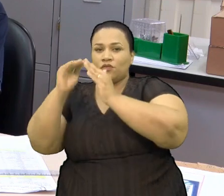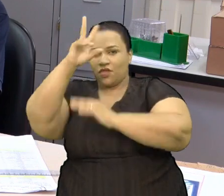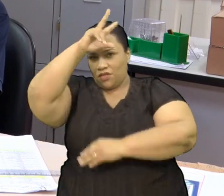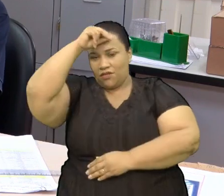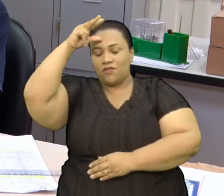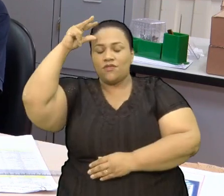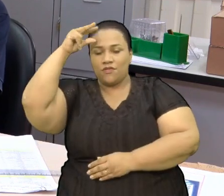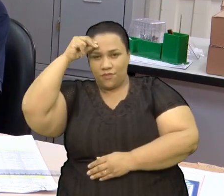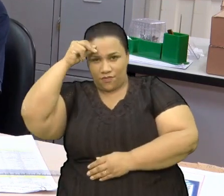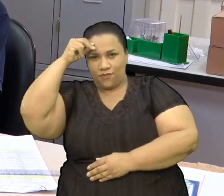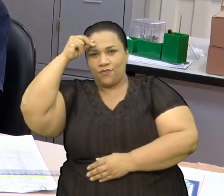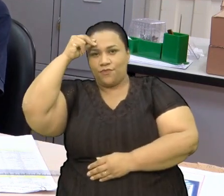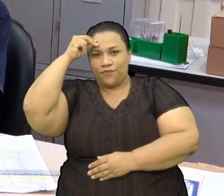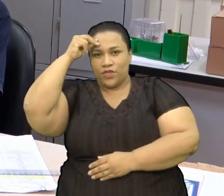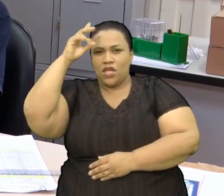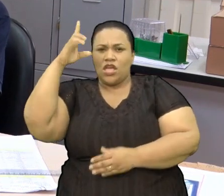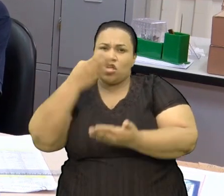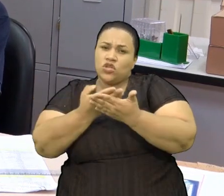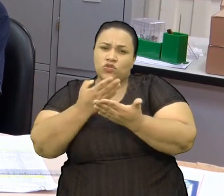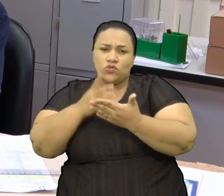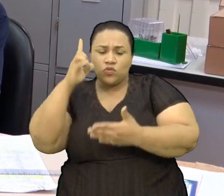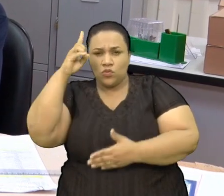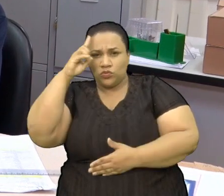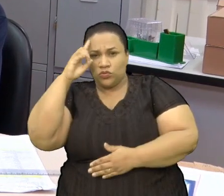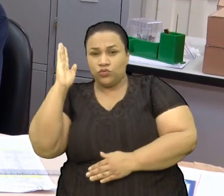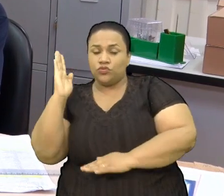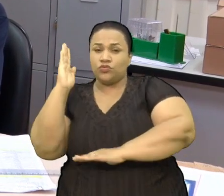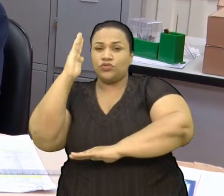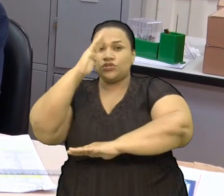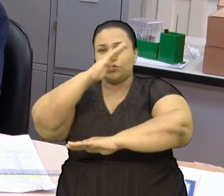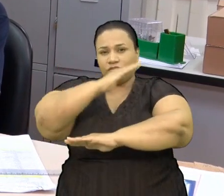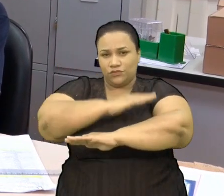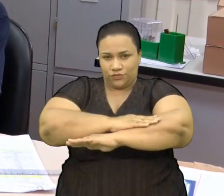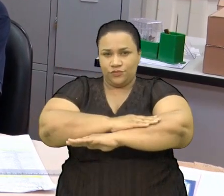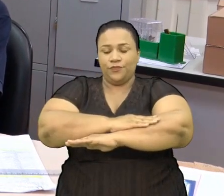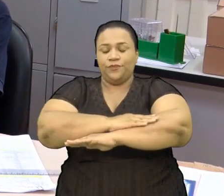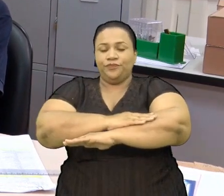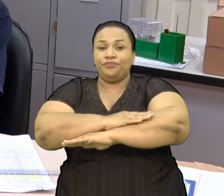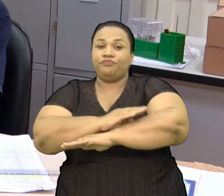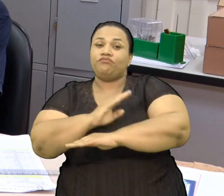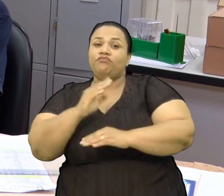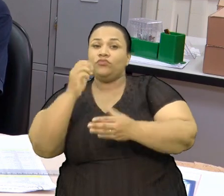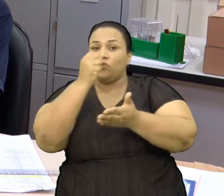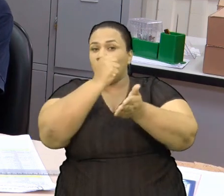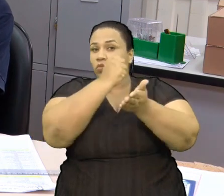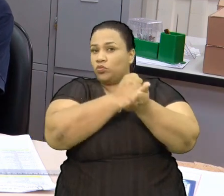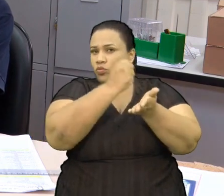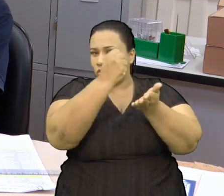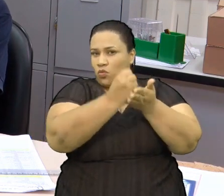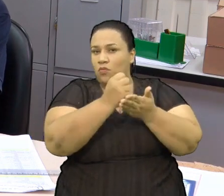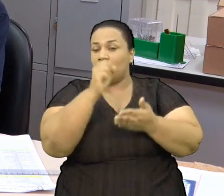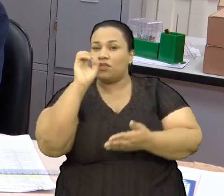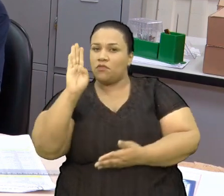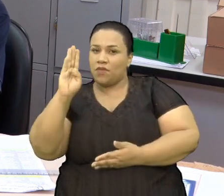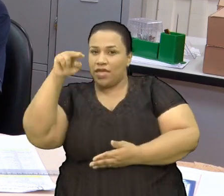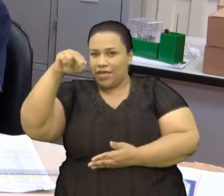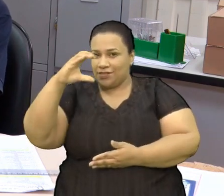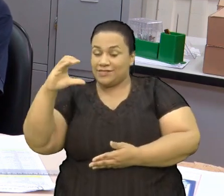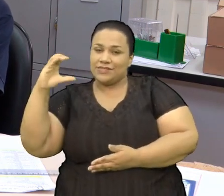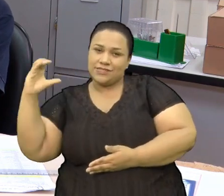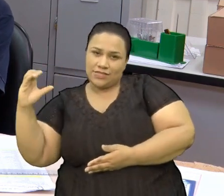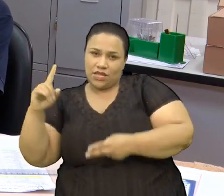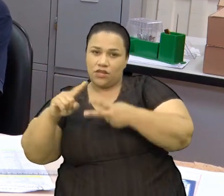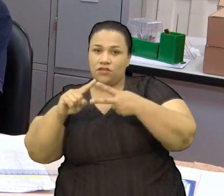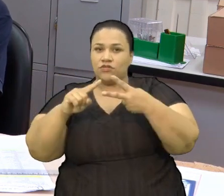De tempo integral Nossa matriz curricular é dividida em duas frentes